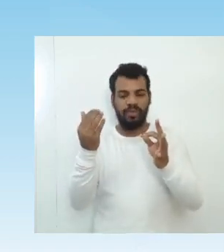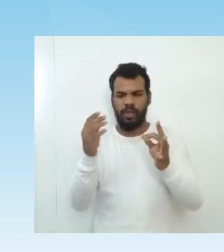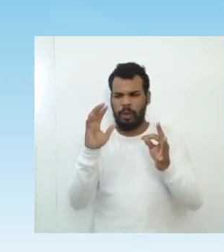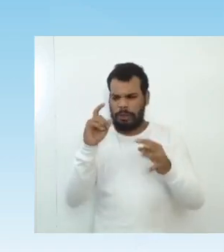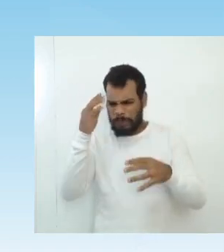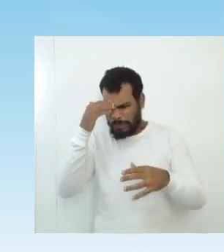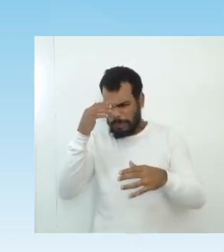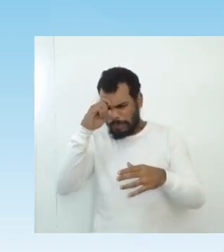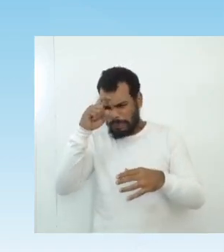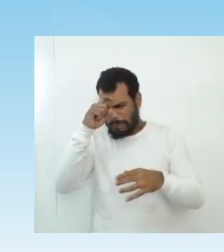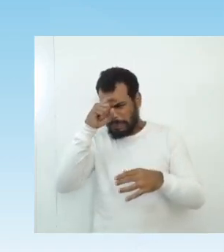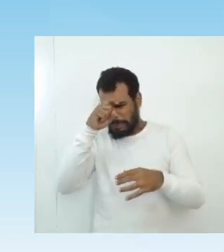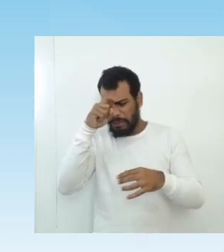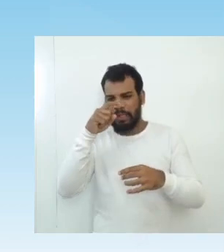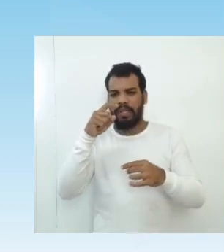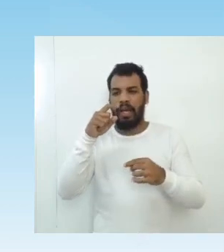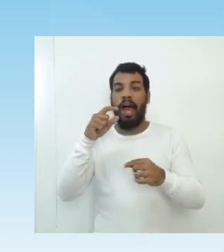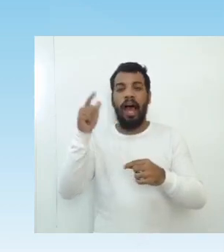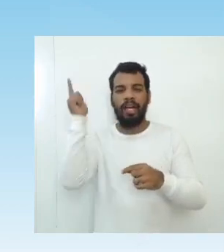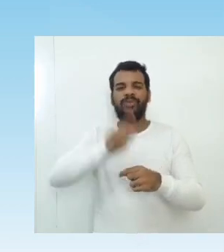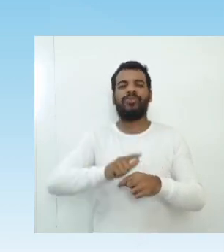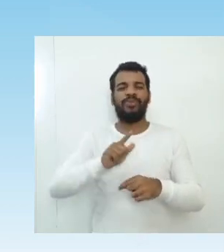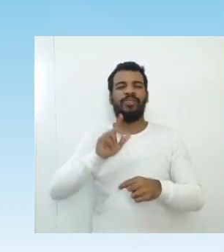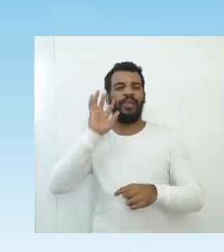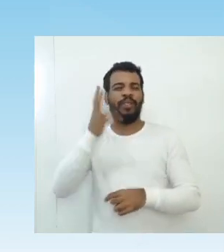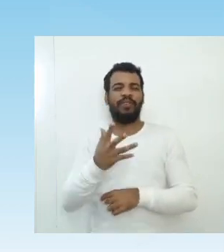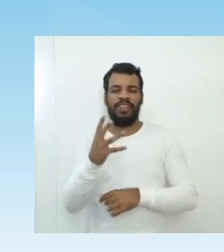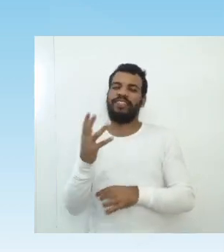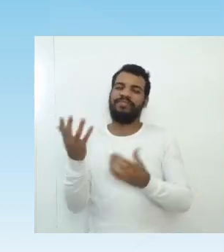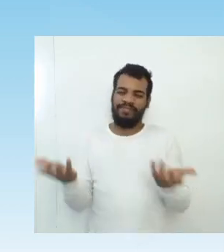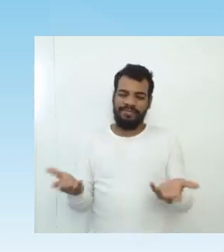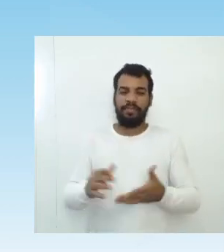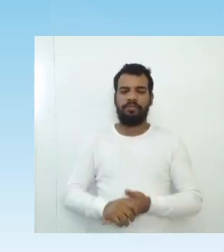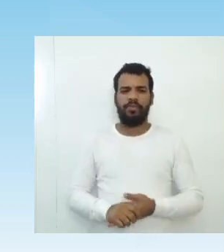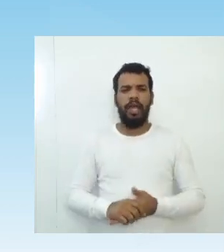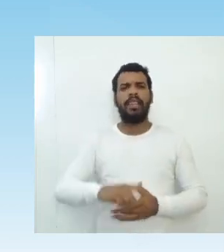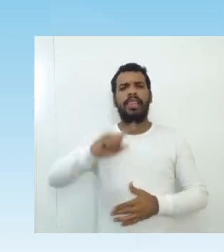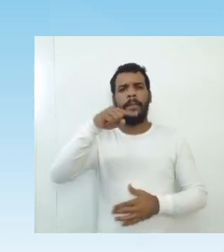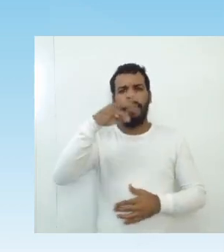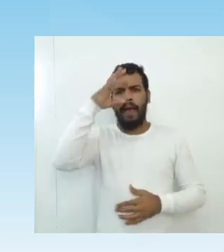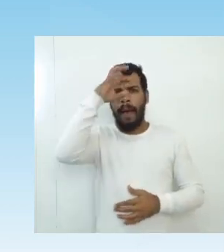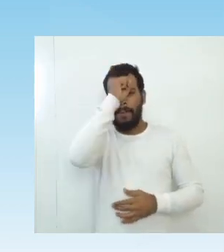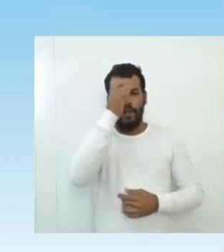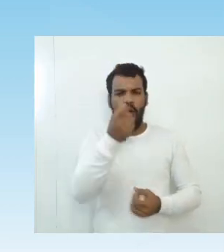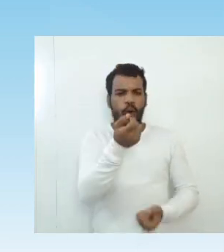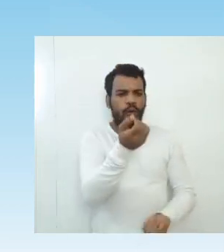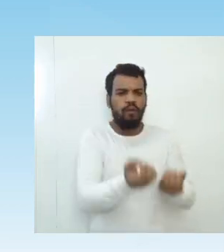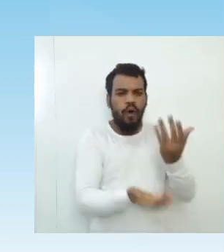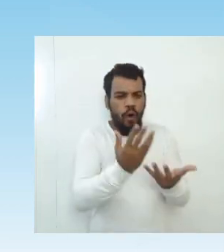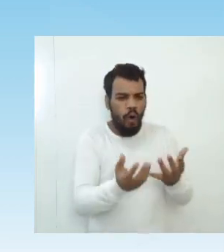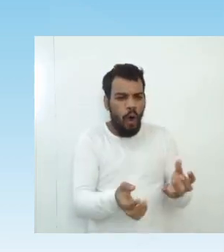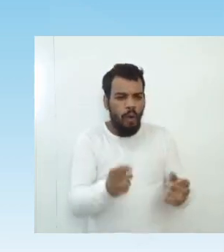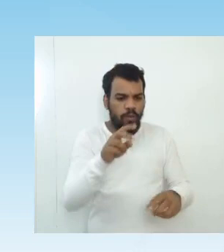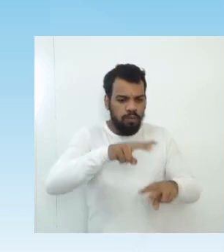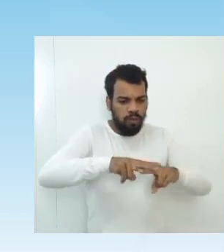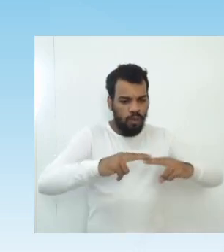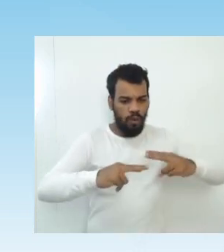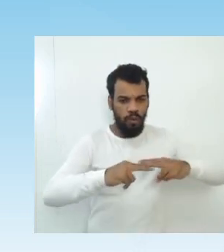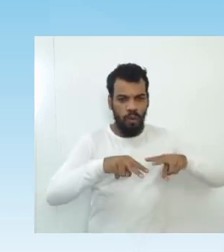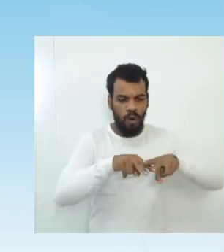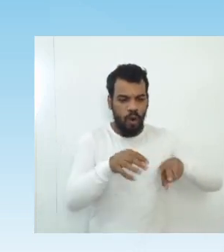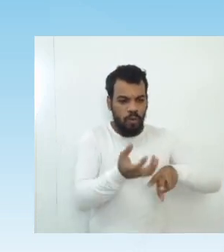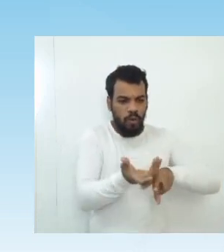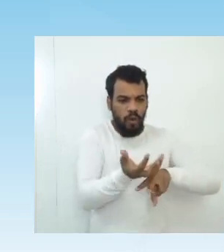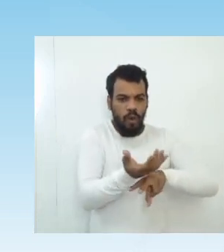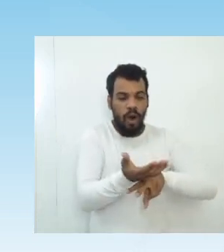Com a descoberta de como produzir e controlar o fogo, foi possível utilizá-lo para cozinhar os